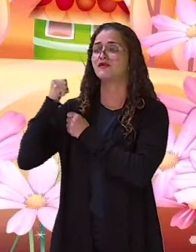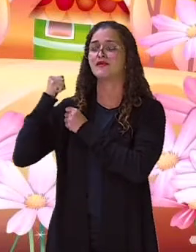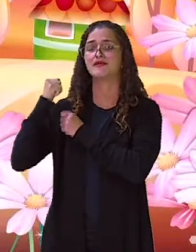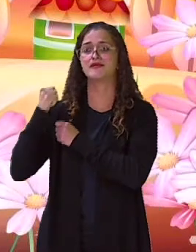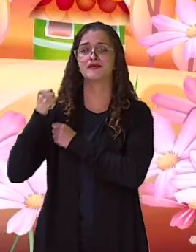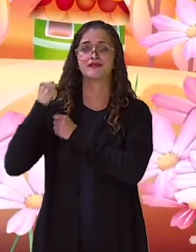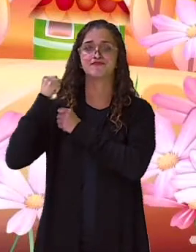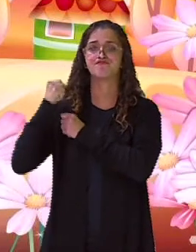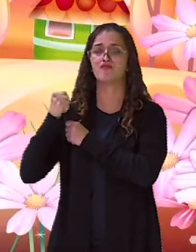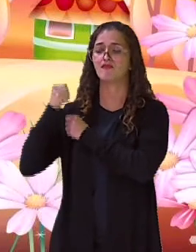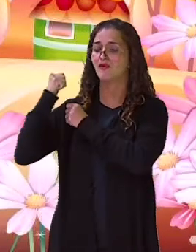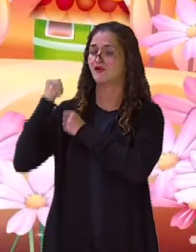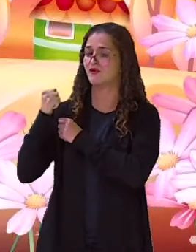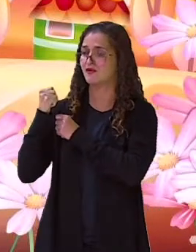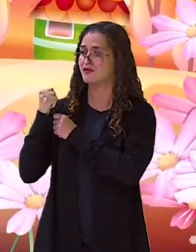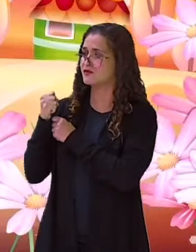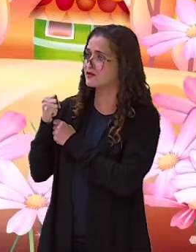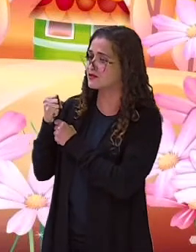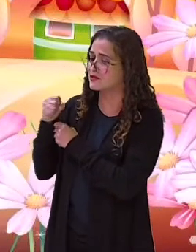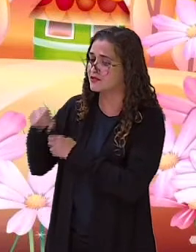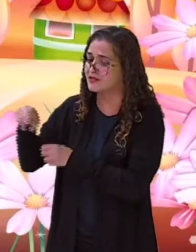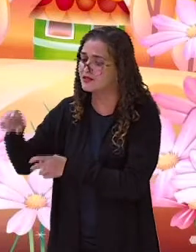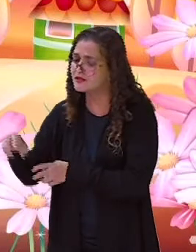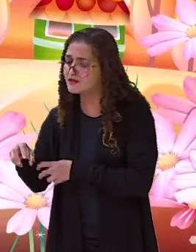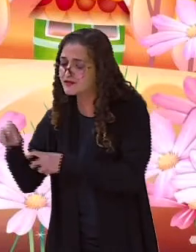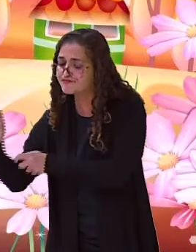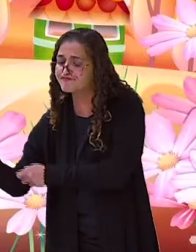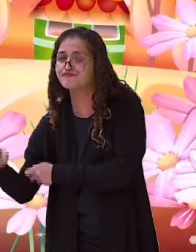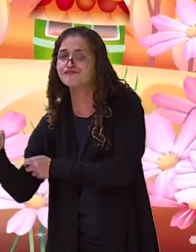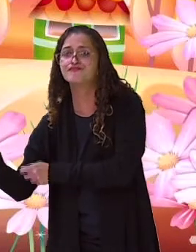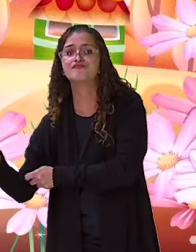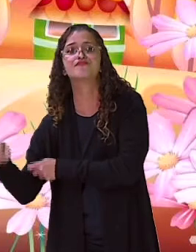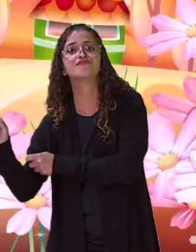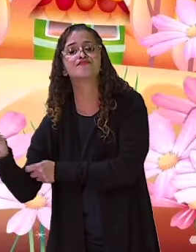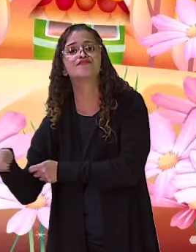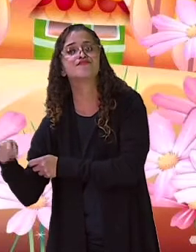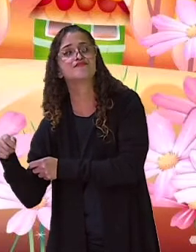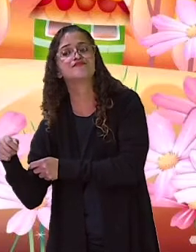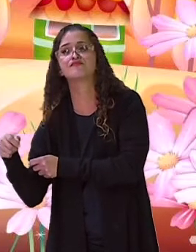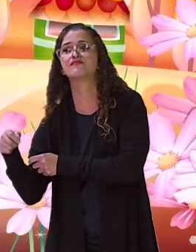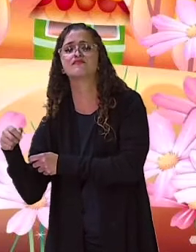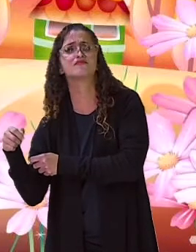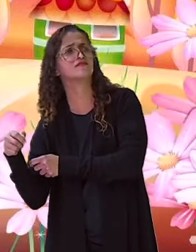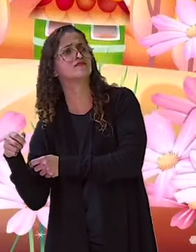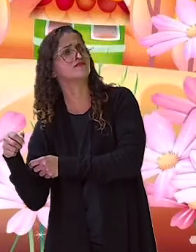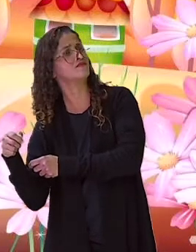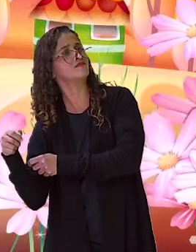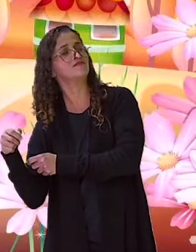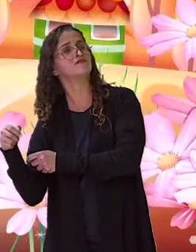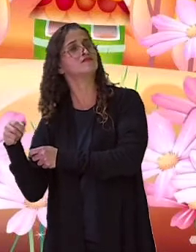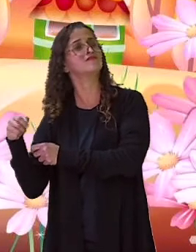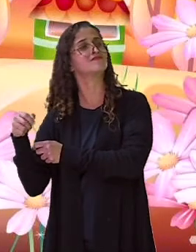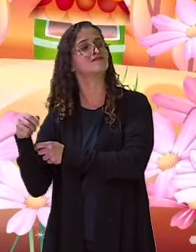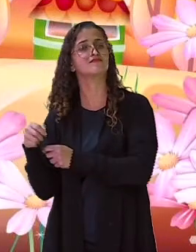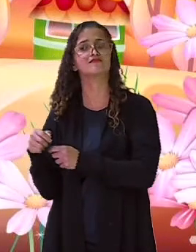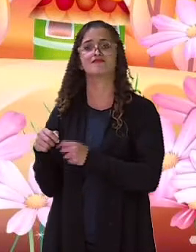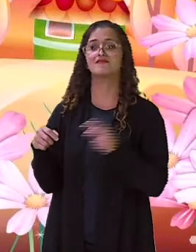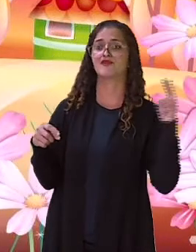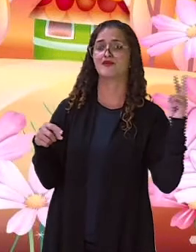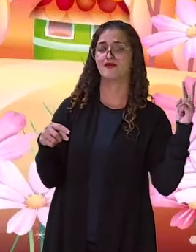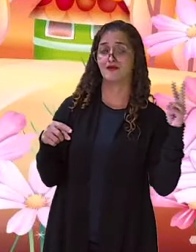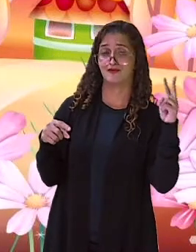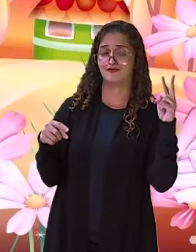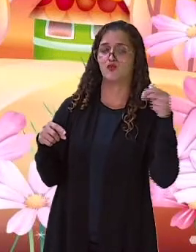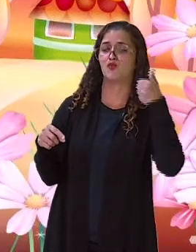perfume feminino. Quando viu, riqueza e dona boa sorte, estavam lindas outra